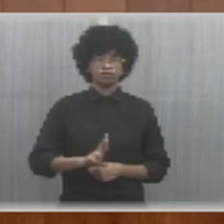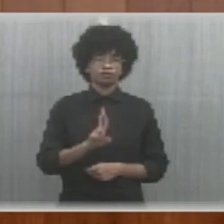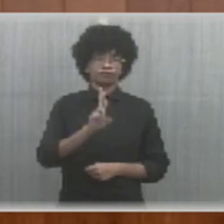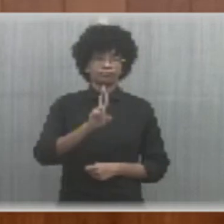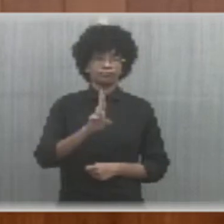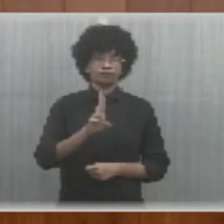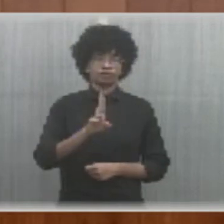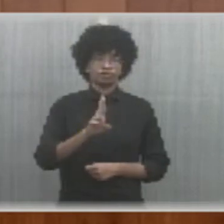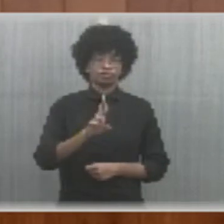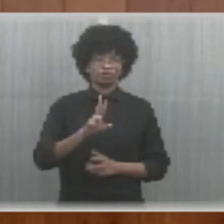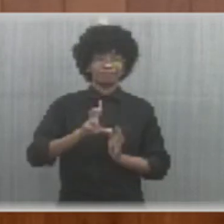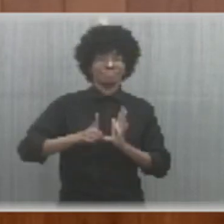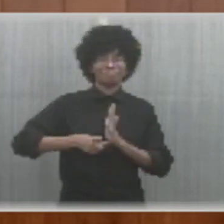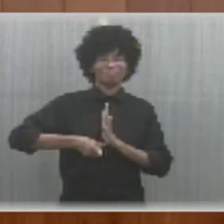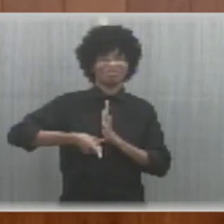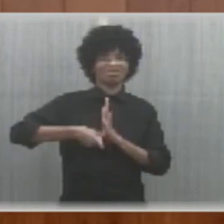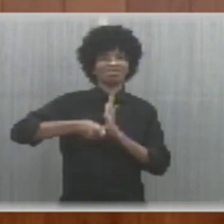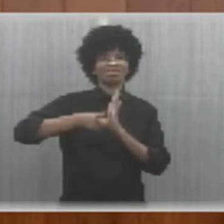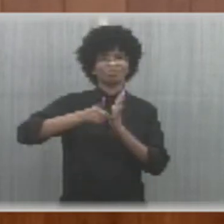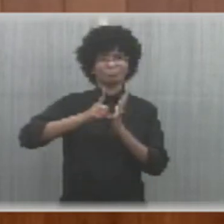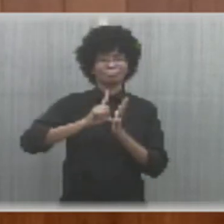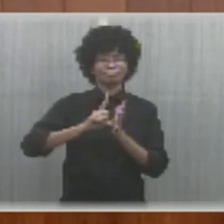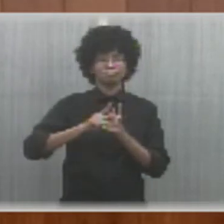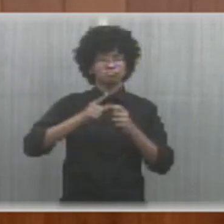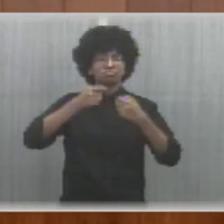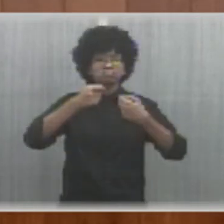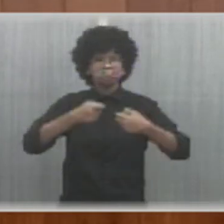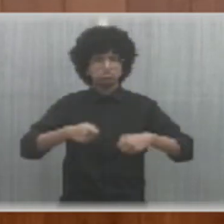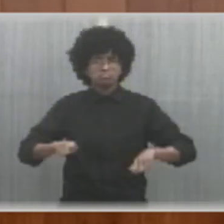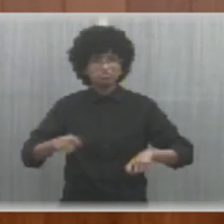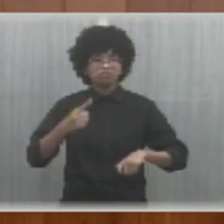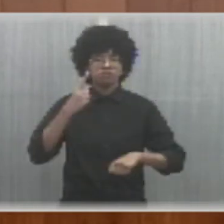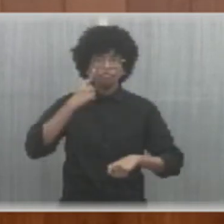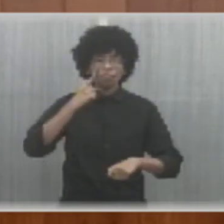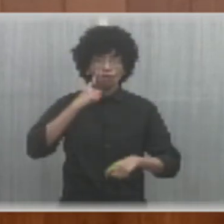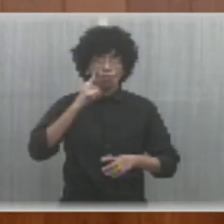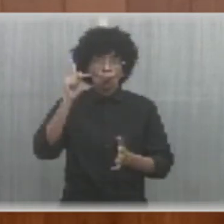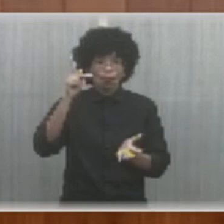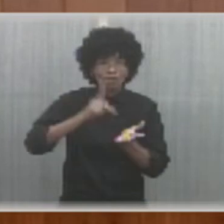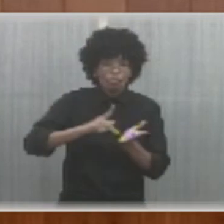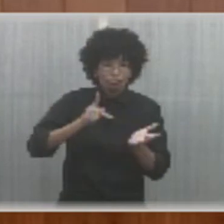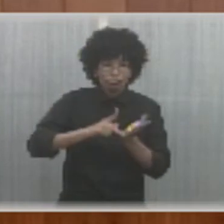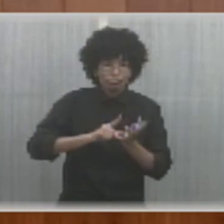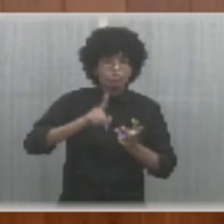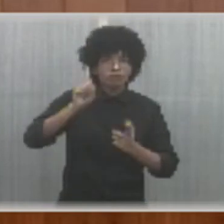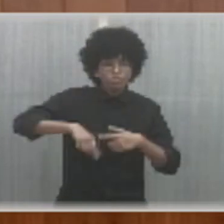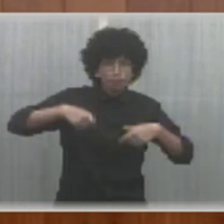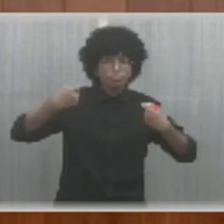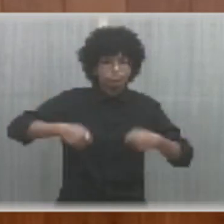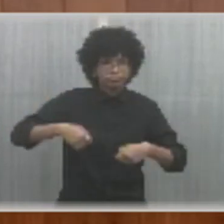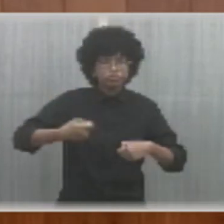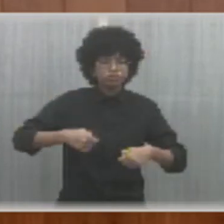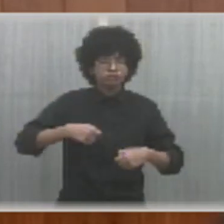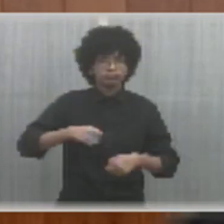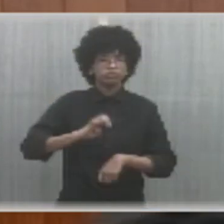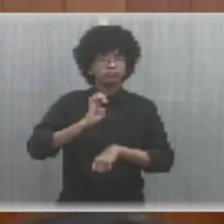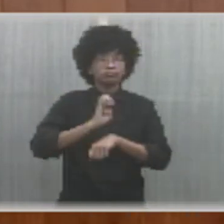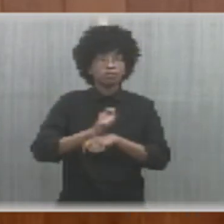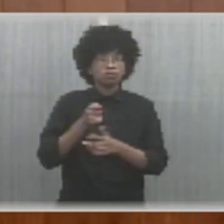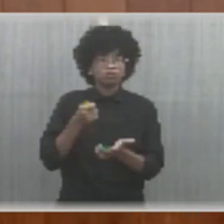forma antecipada, sem nenhuma garantia, e o estado pagou